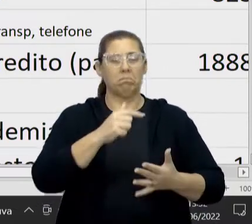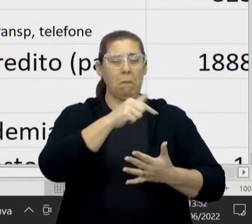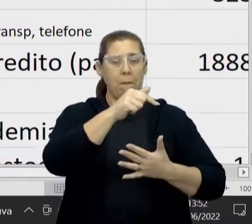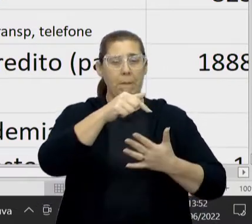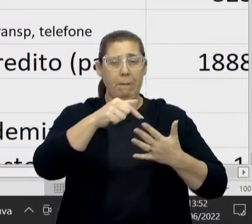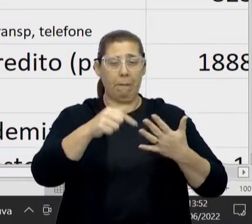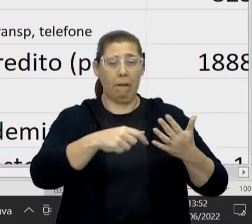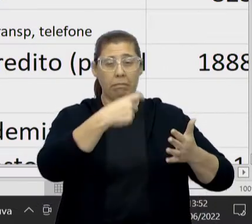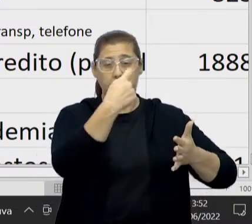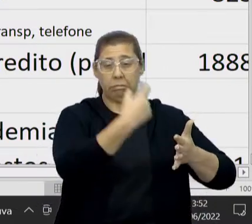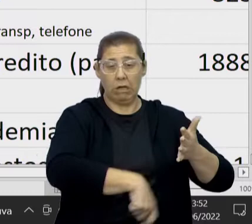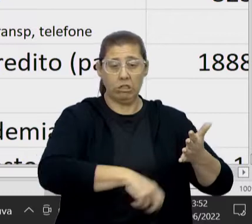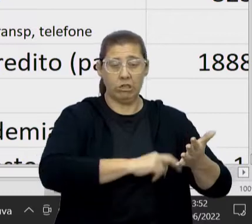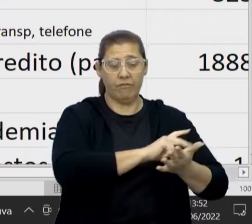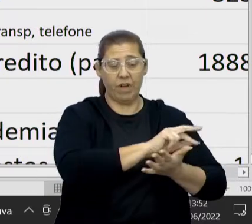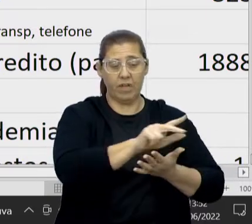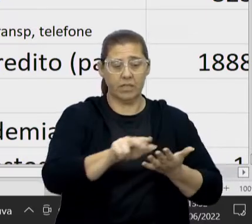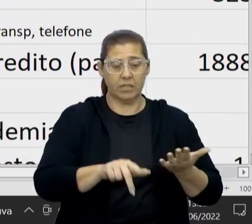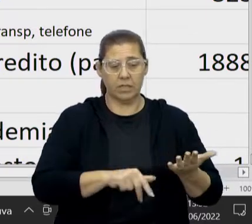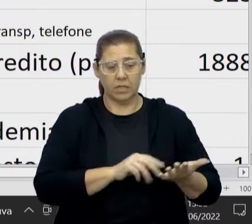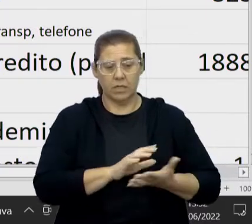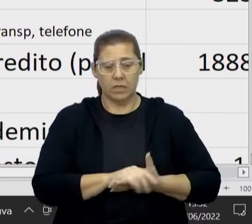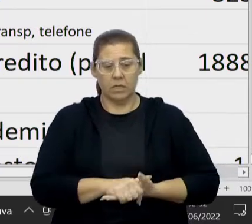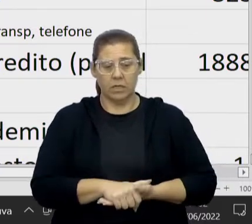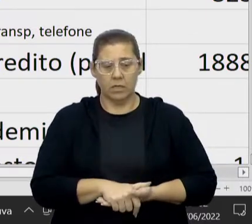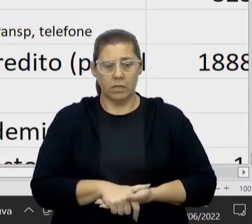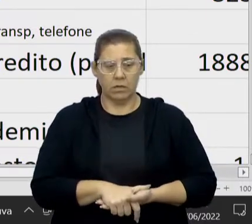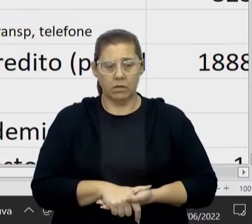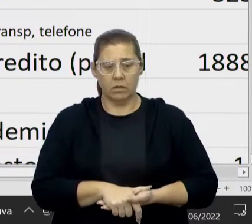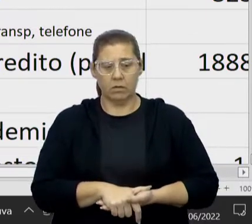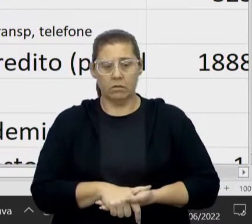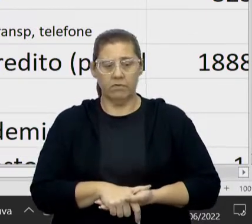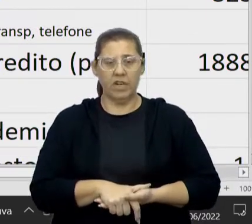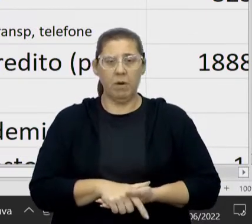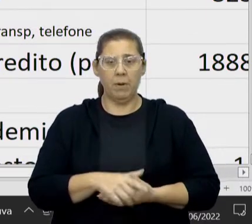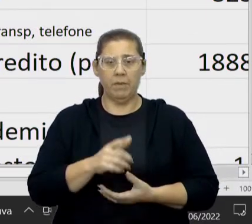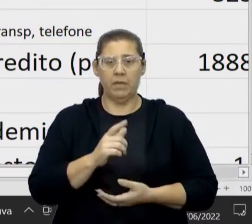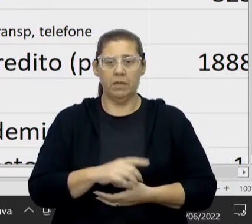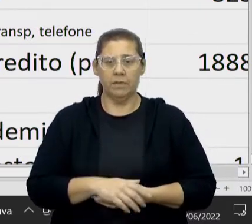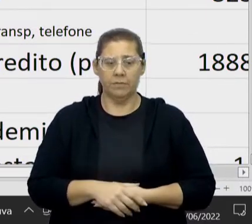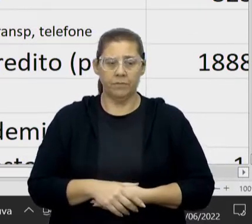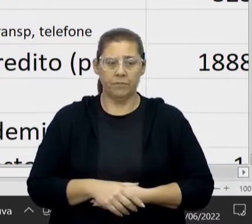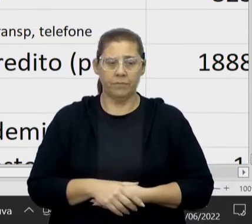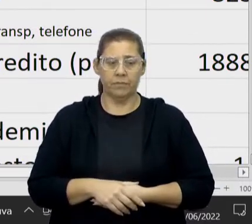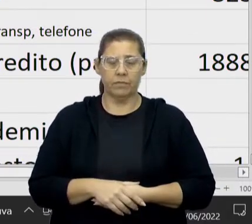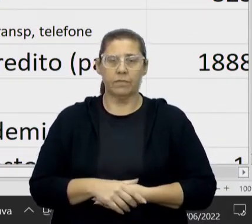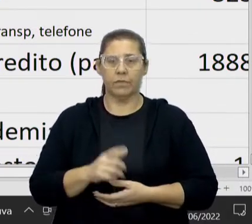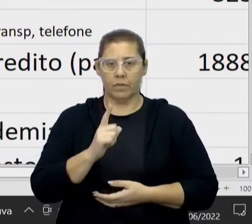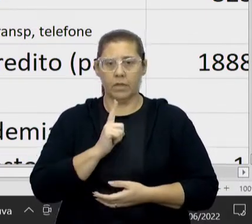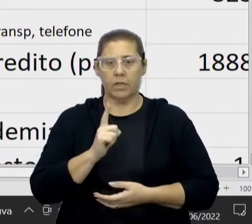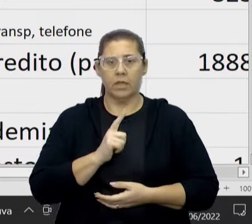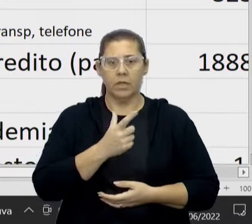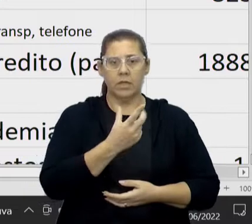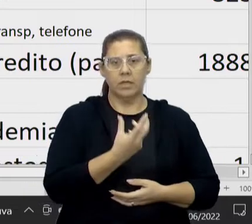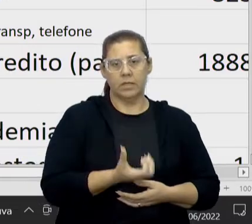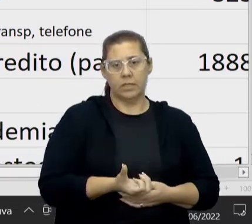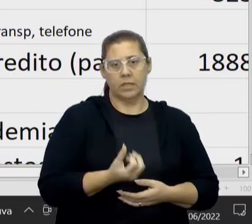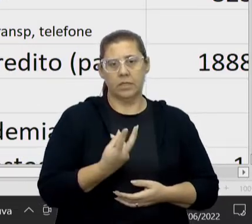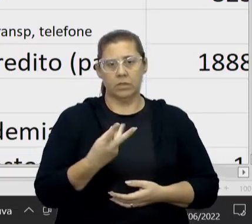taxas e muitas coisas por trás aí de uma viagem e de um intercâmbio. A taxa consular é 620 dólares